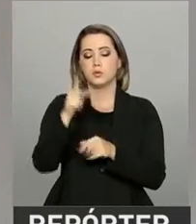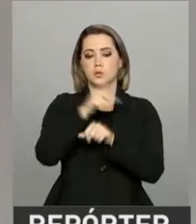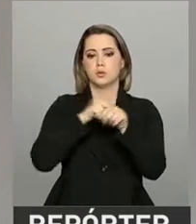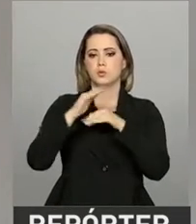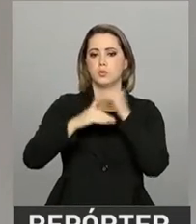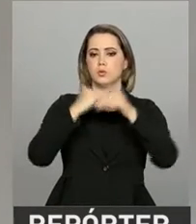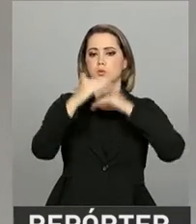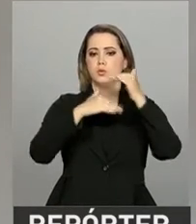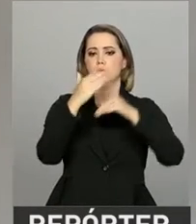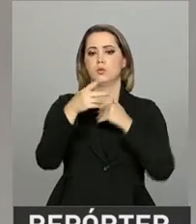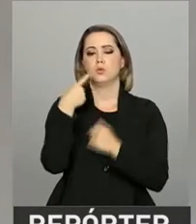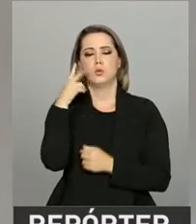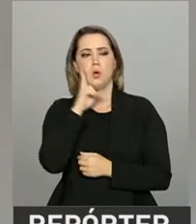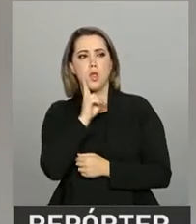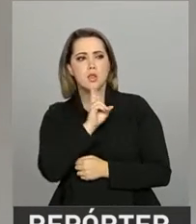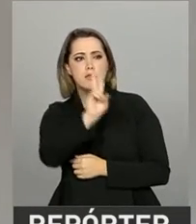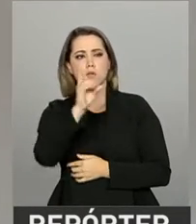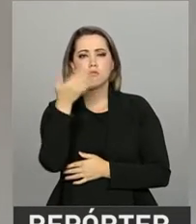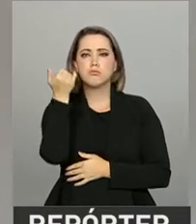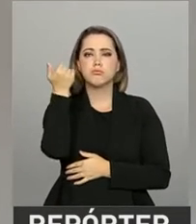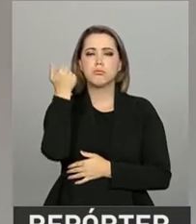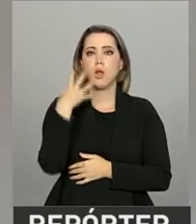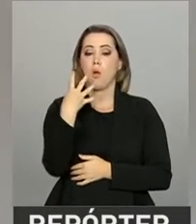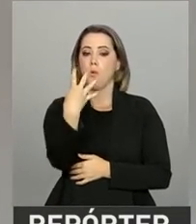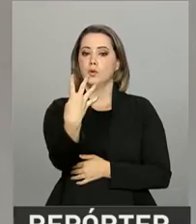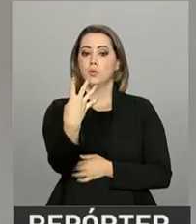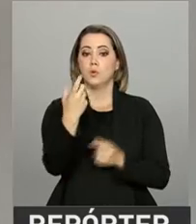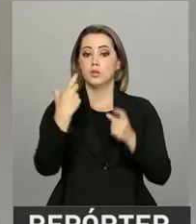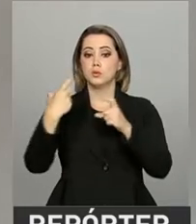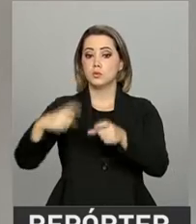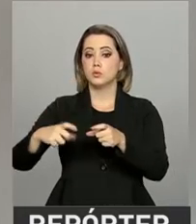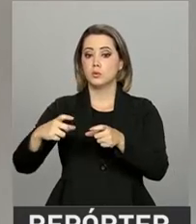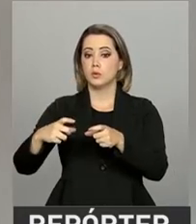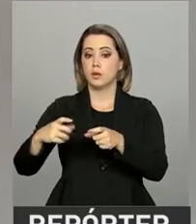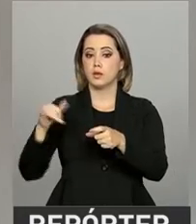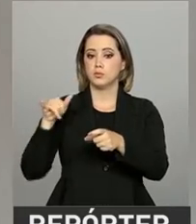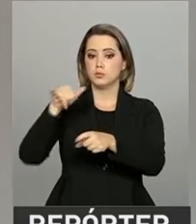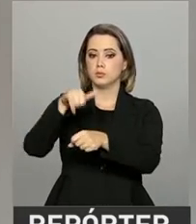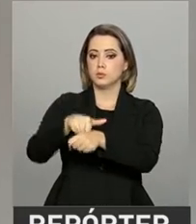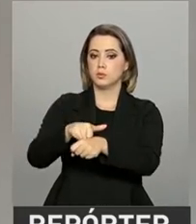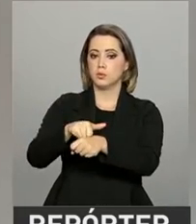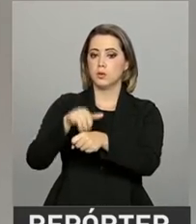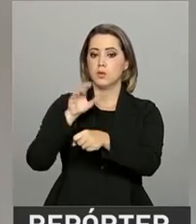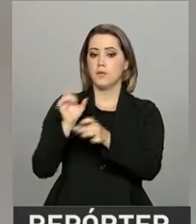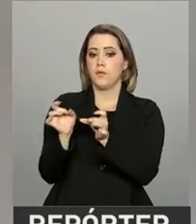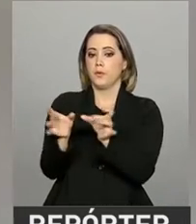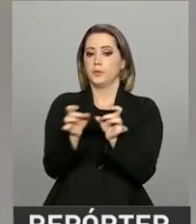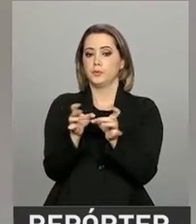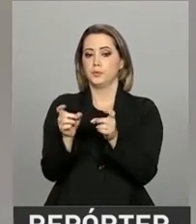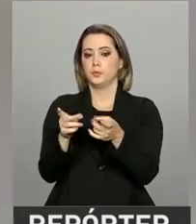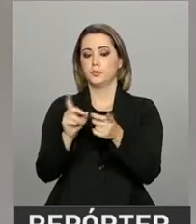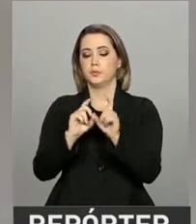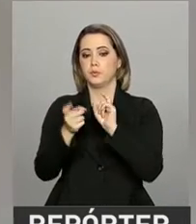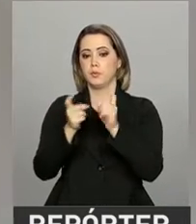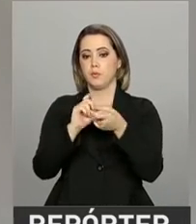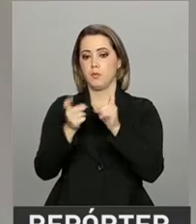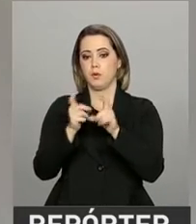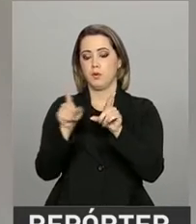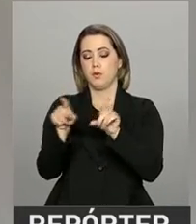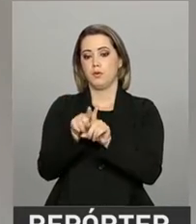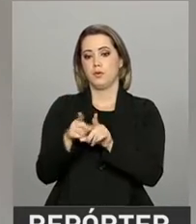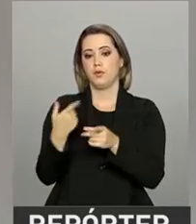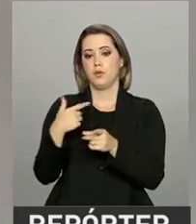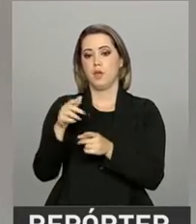verificamos que há dias atrás, quatro aeroportos foram concedidos com um